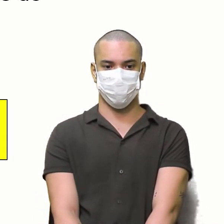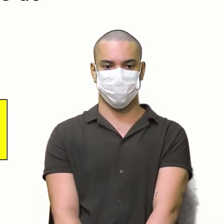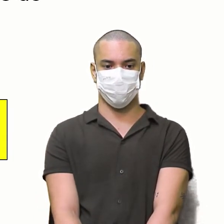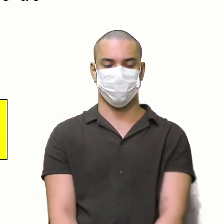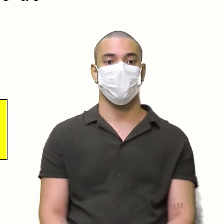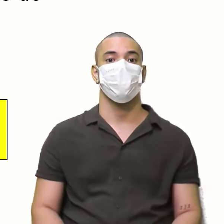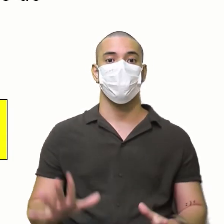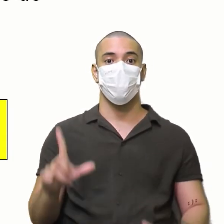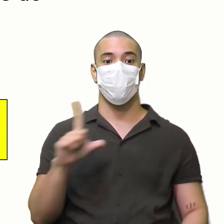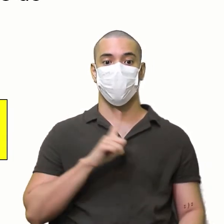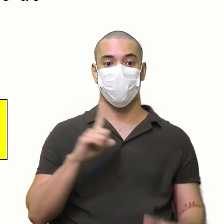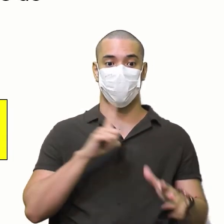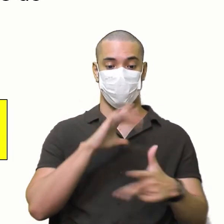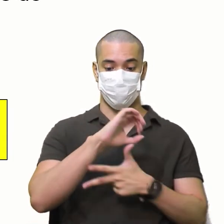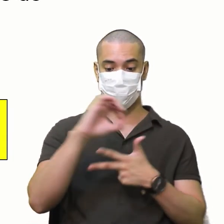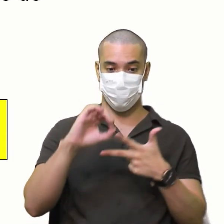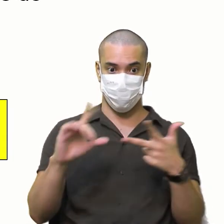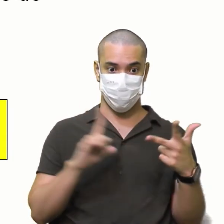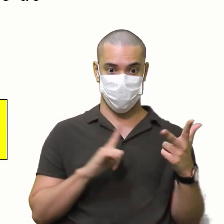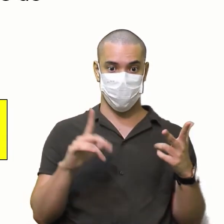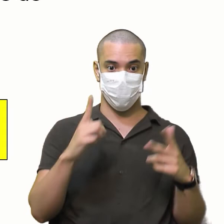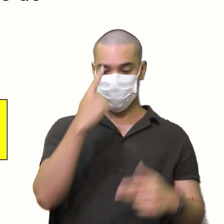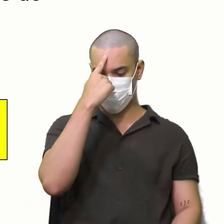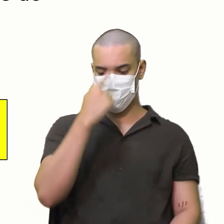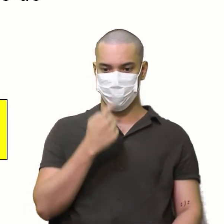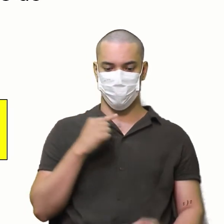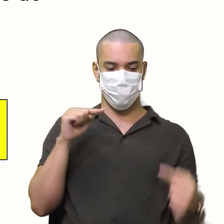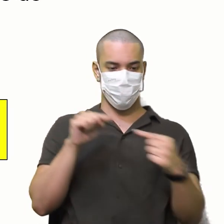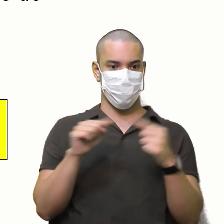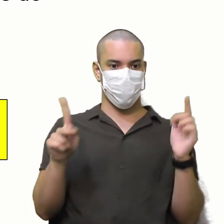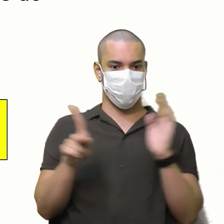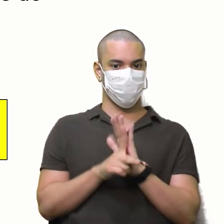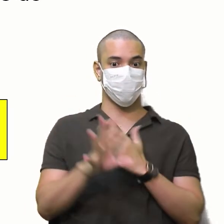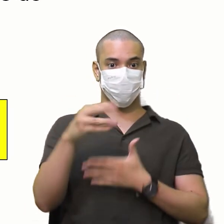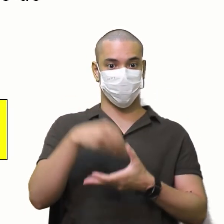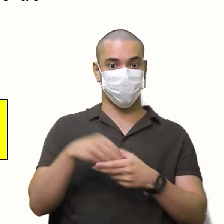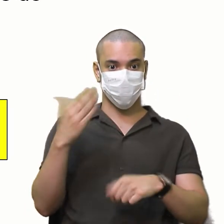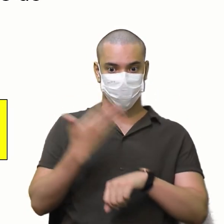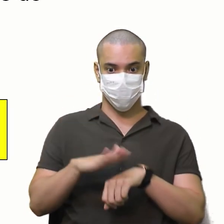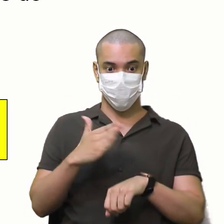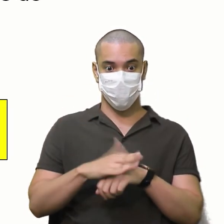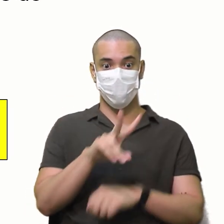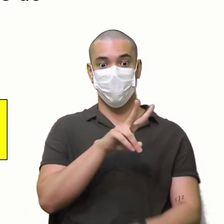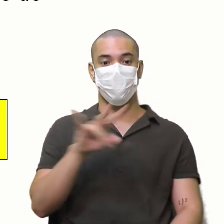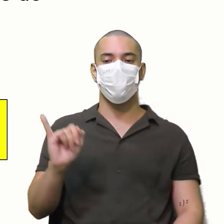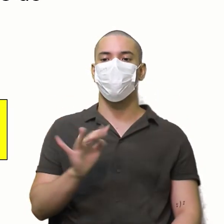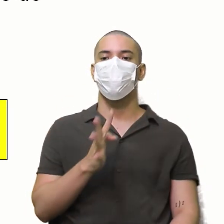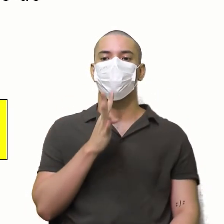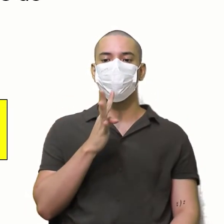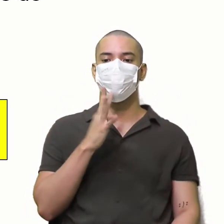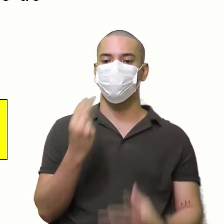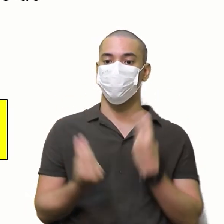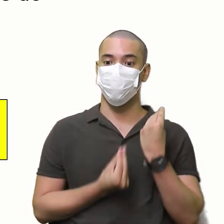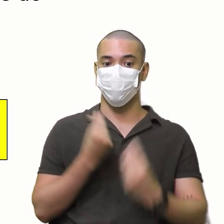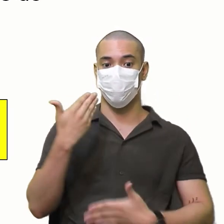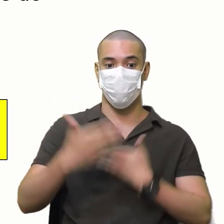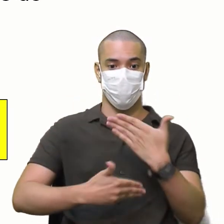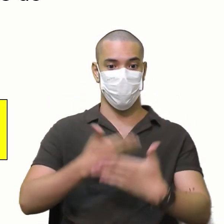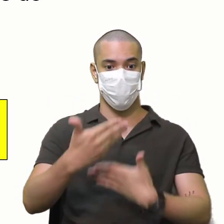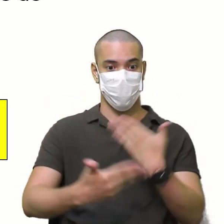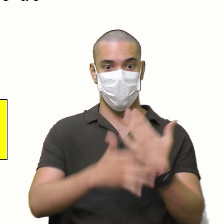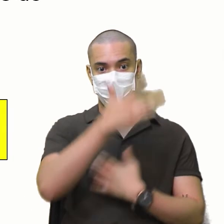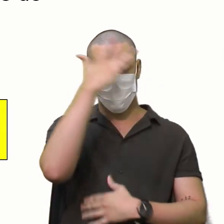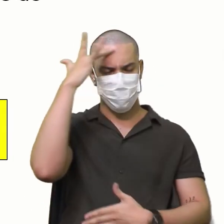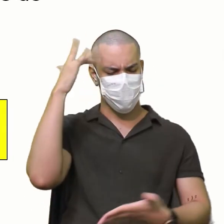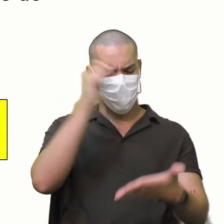tem um estilo próprio E é dentro dessa prática De fazer exercícios Que você vai conhecer O estilo do Enem Como é que as pessoas Que